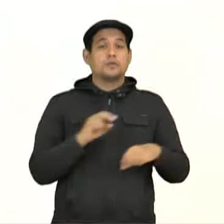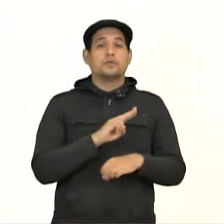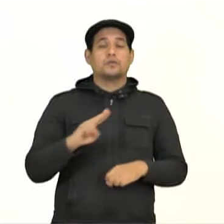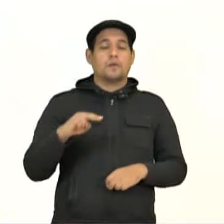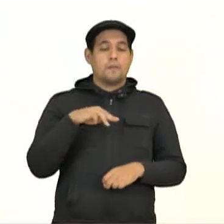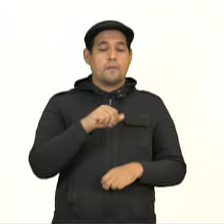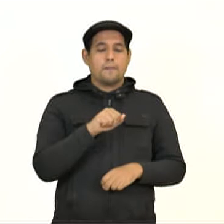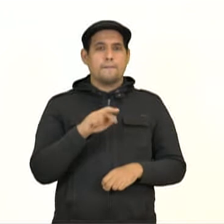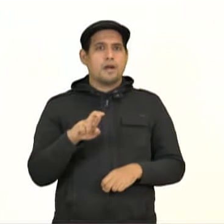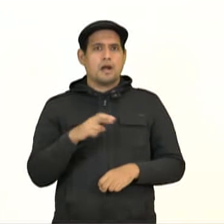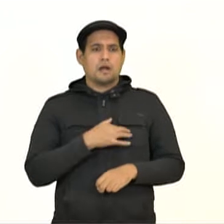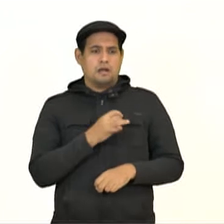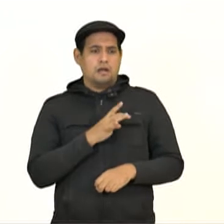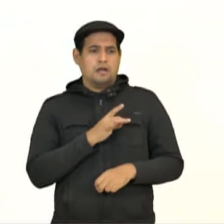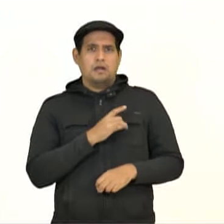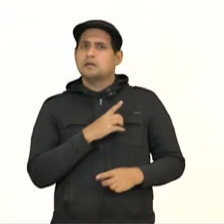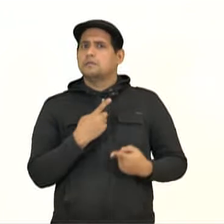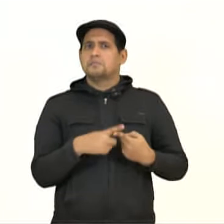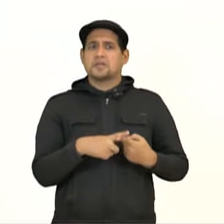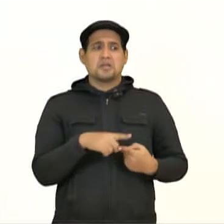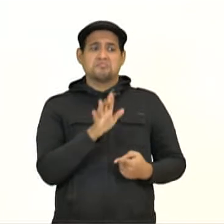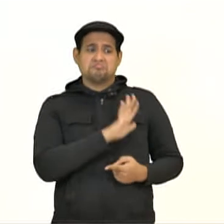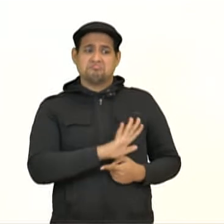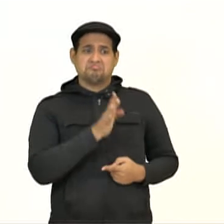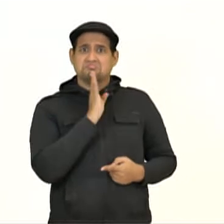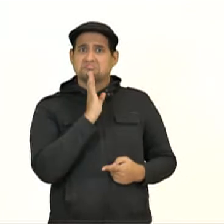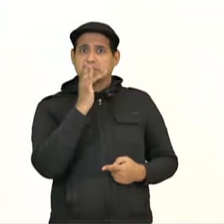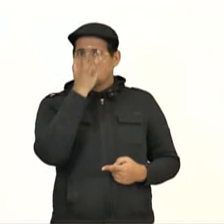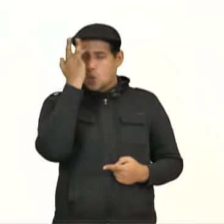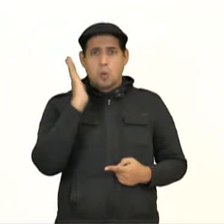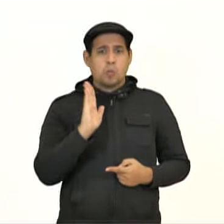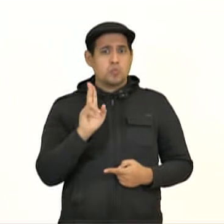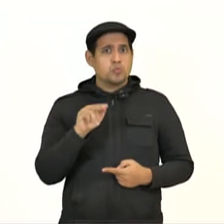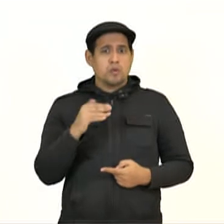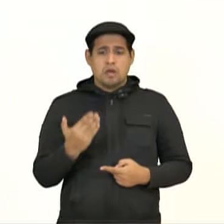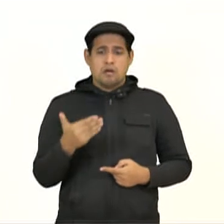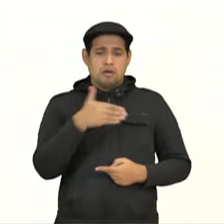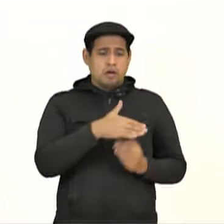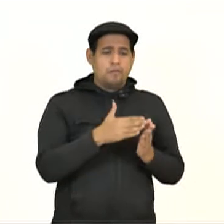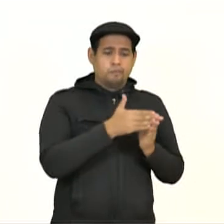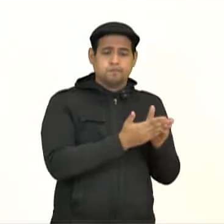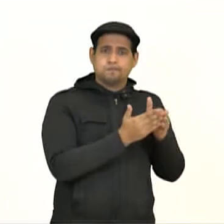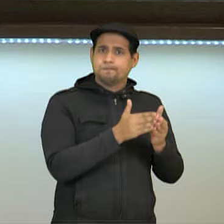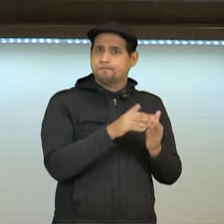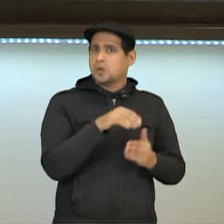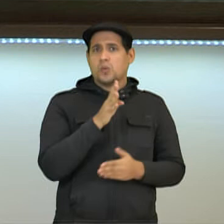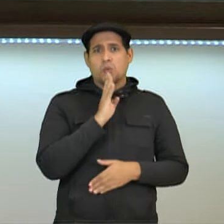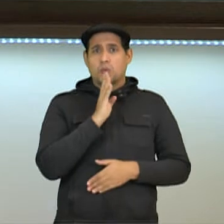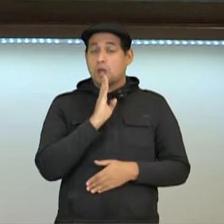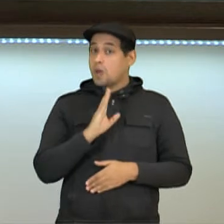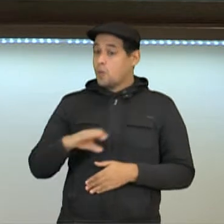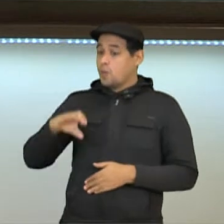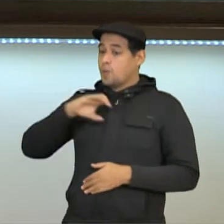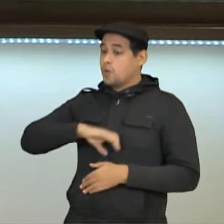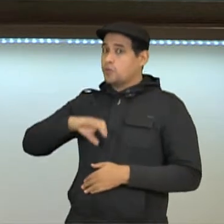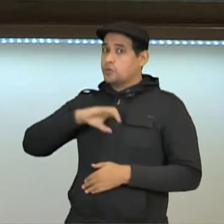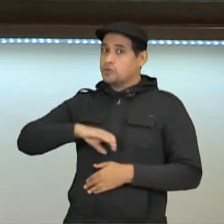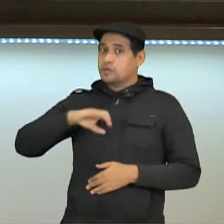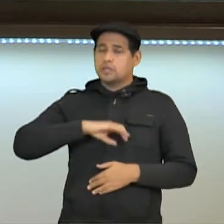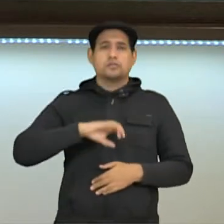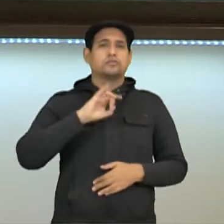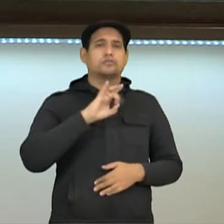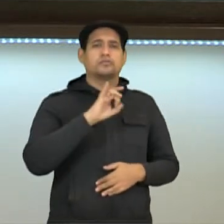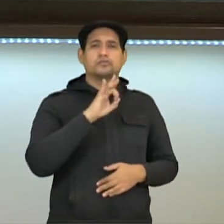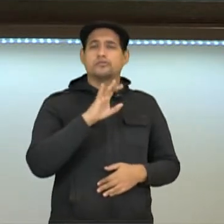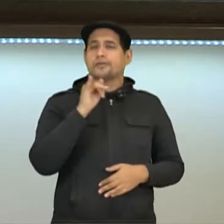tenebroso. Por quê? Porque era um mar que não tinha sido navegado antes. Eles não conheciam. Os portugueses praticavam navegação de